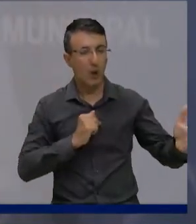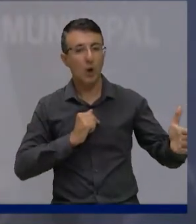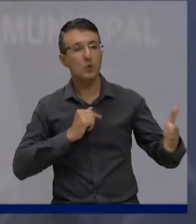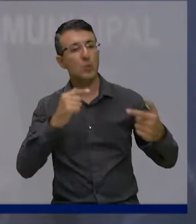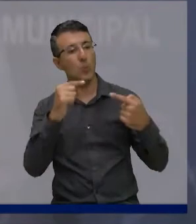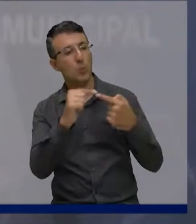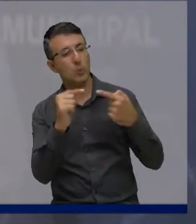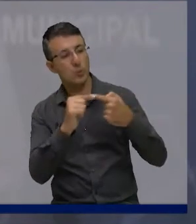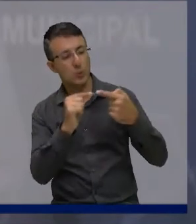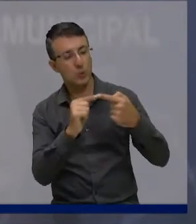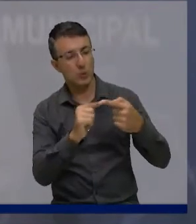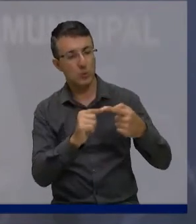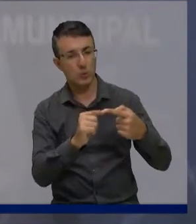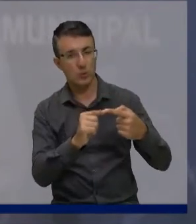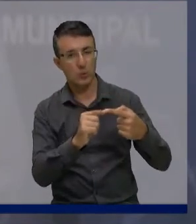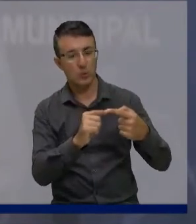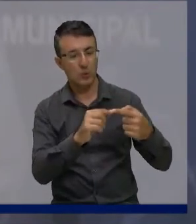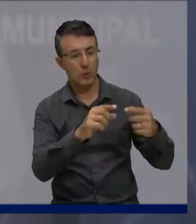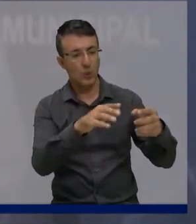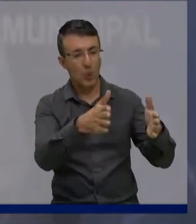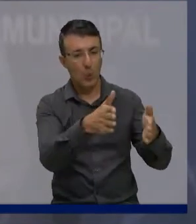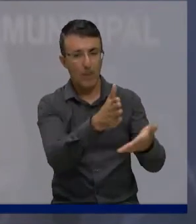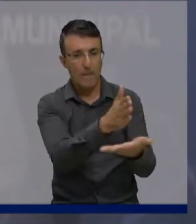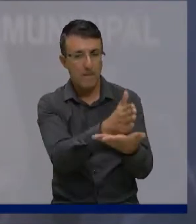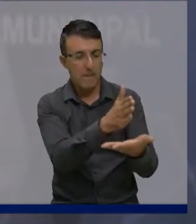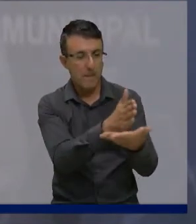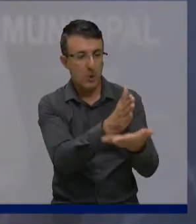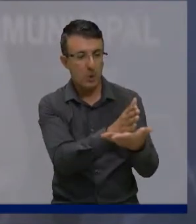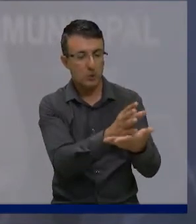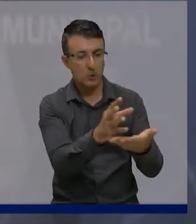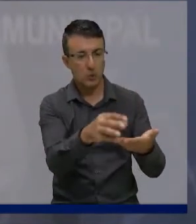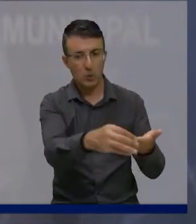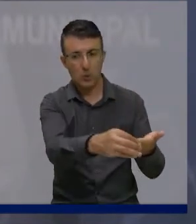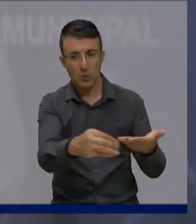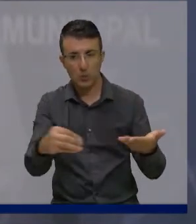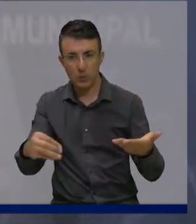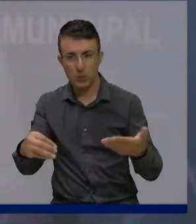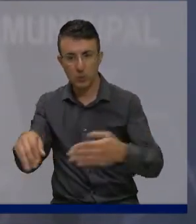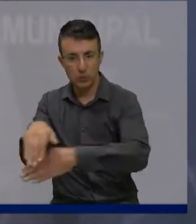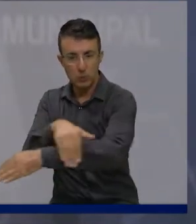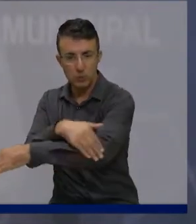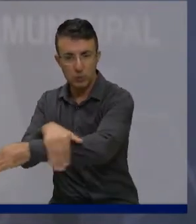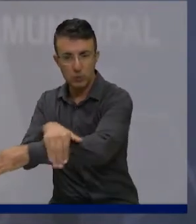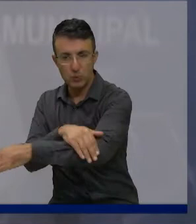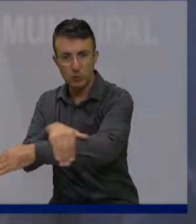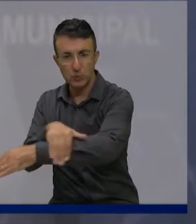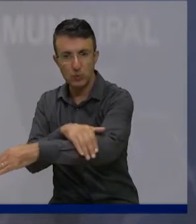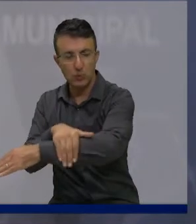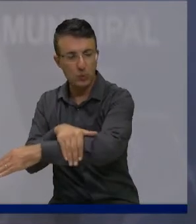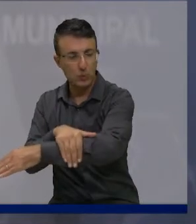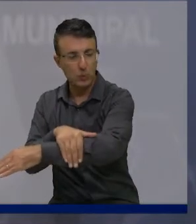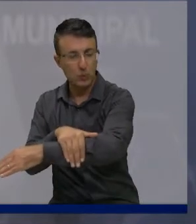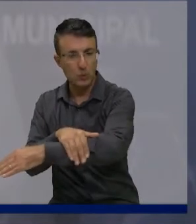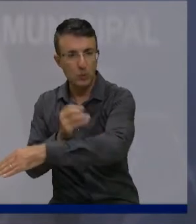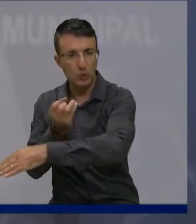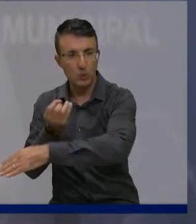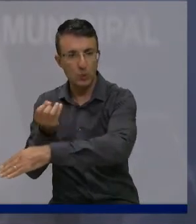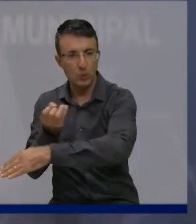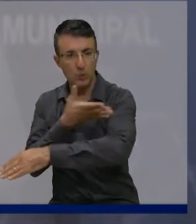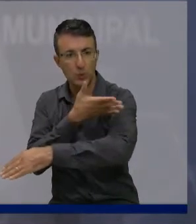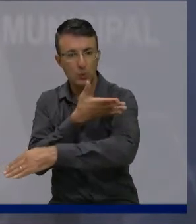com destino à rua Adolfo Gol ali no Jardim Juliana, coladinho no Jardim Morumbi.